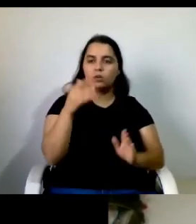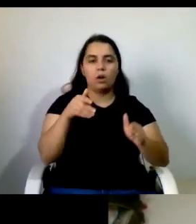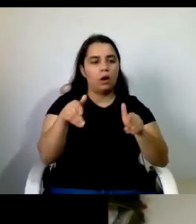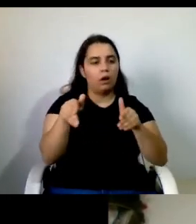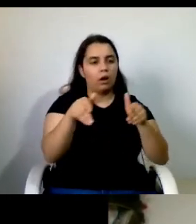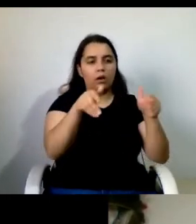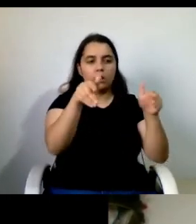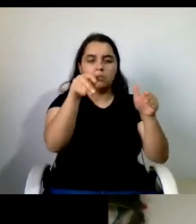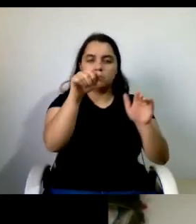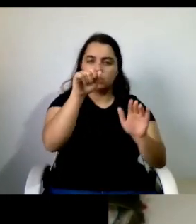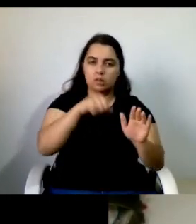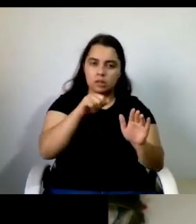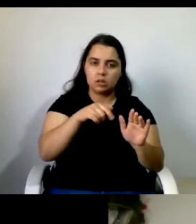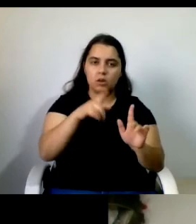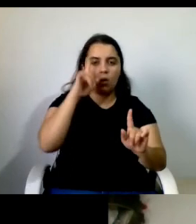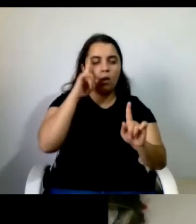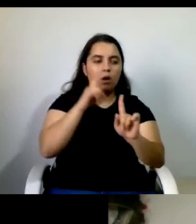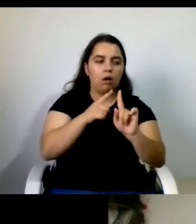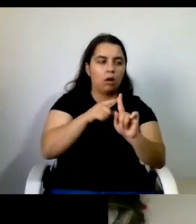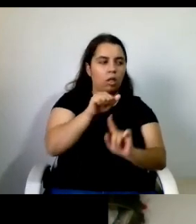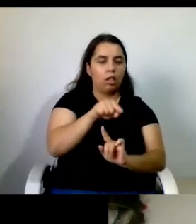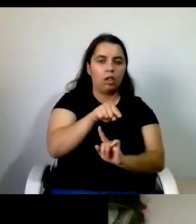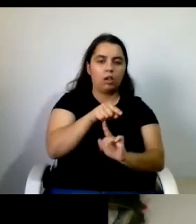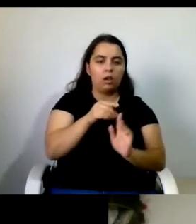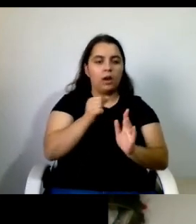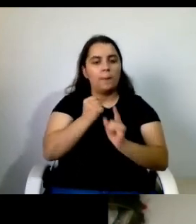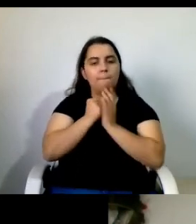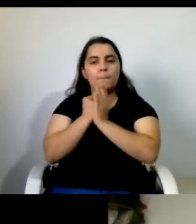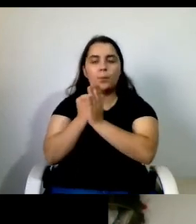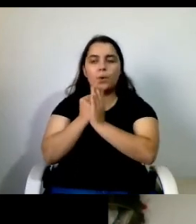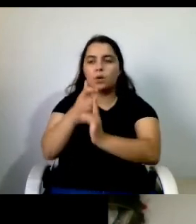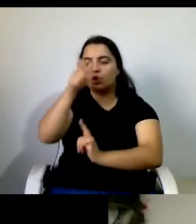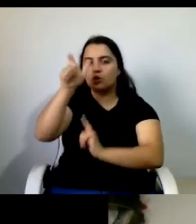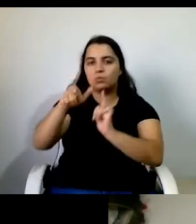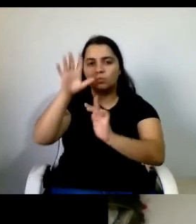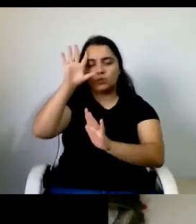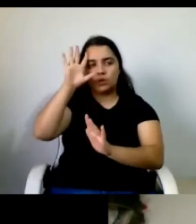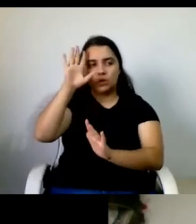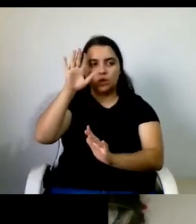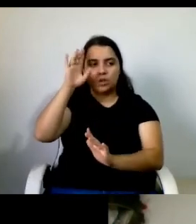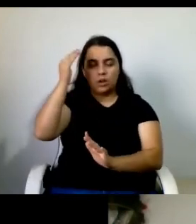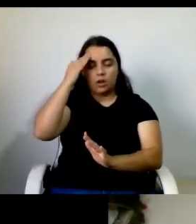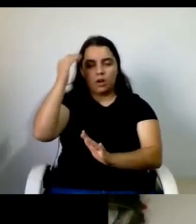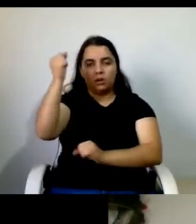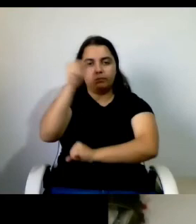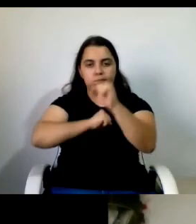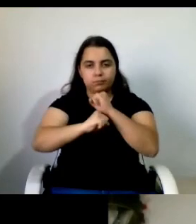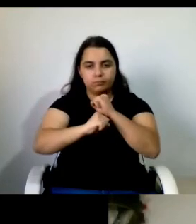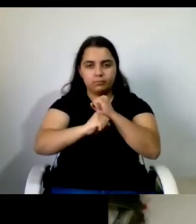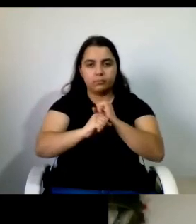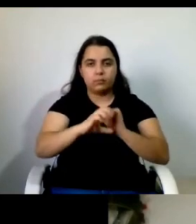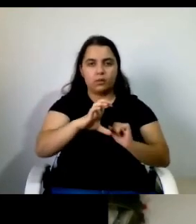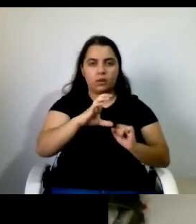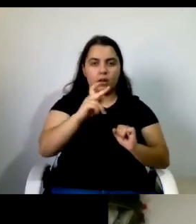sentido de começar a apoiar cada vez mais as pessoas com deficiência intelectual em contexto o CAVI o MAVI